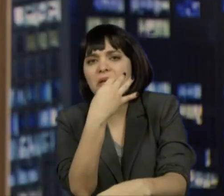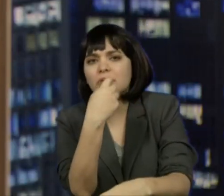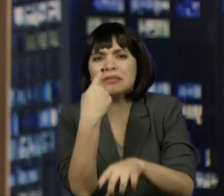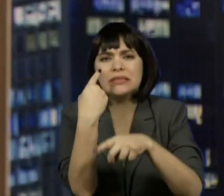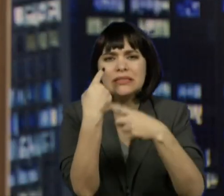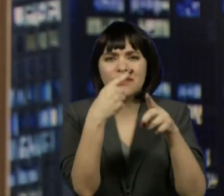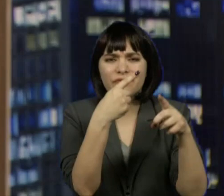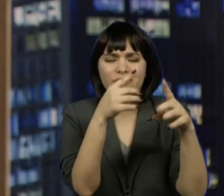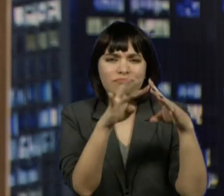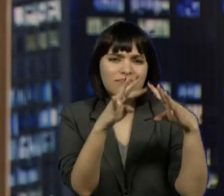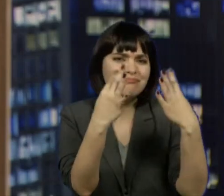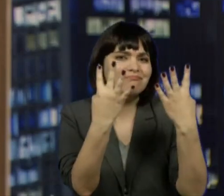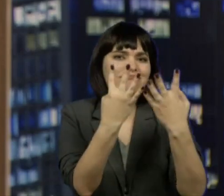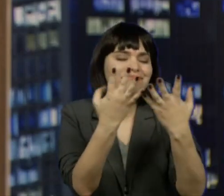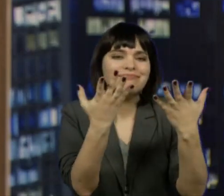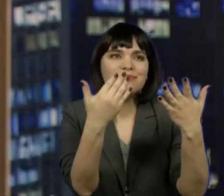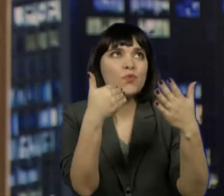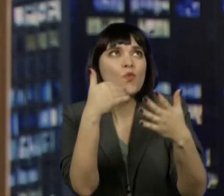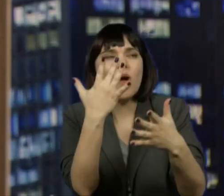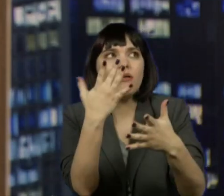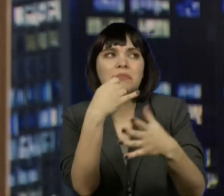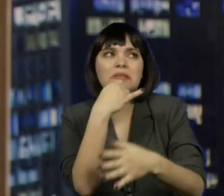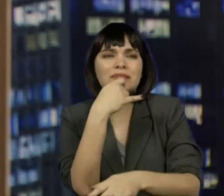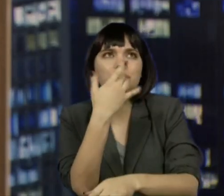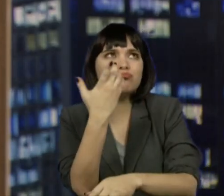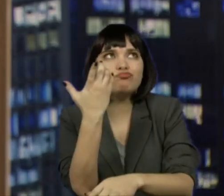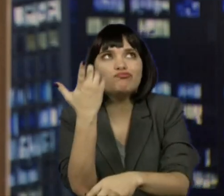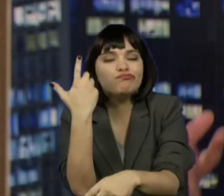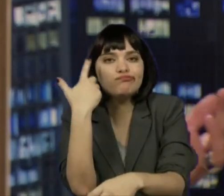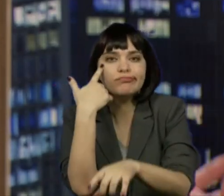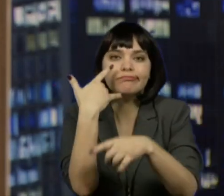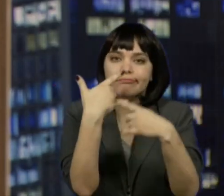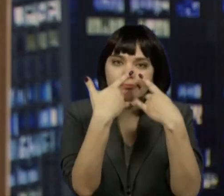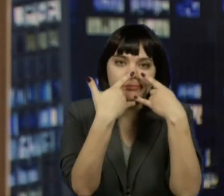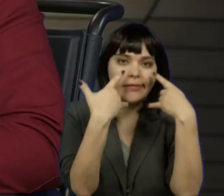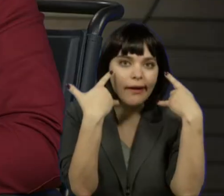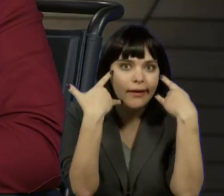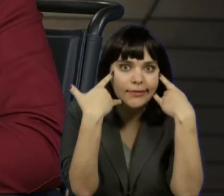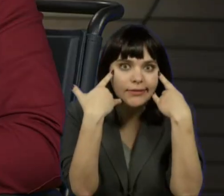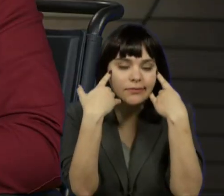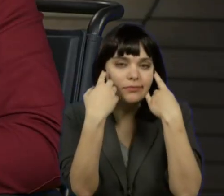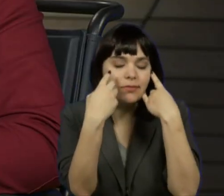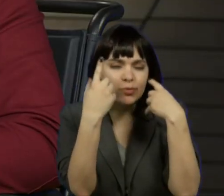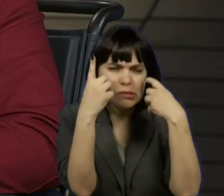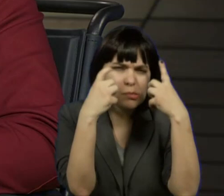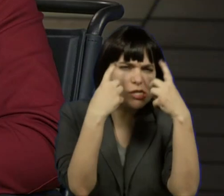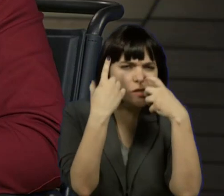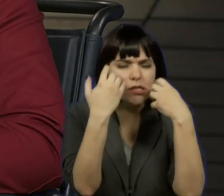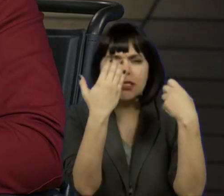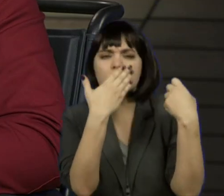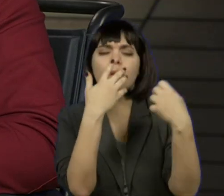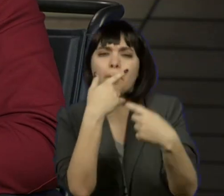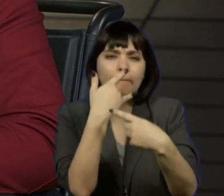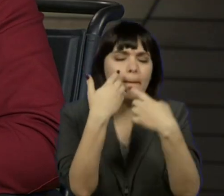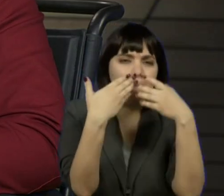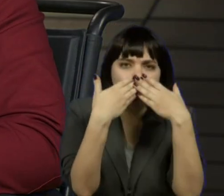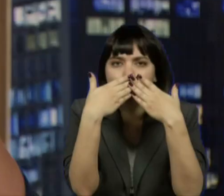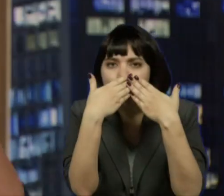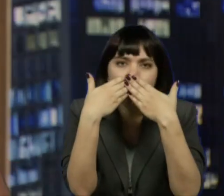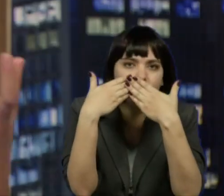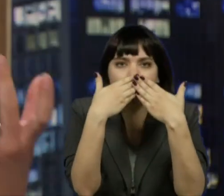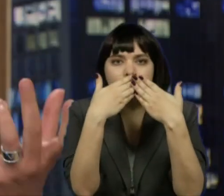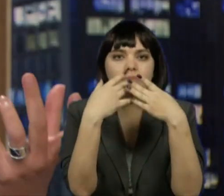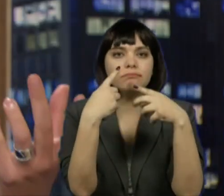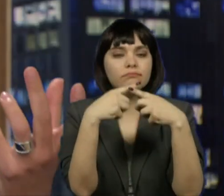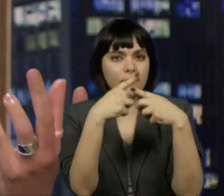da pandemia? Agora, eu fico aqui pensando, não sei, o uso de máscara, por exemplo, que sabemos que é tão importante a expressão para as pessoas, é uma